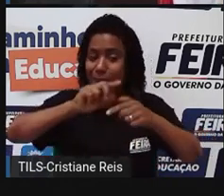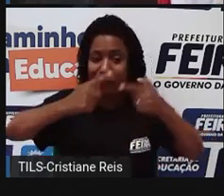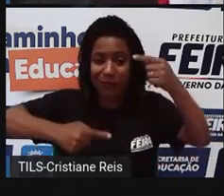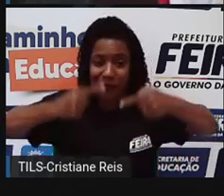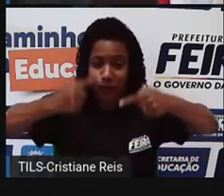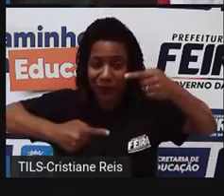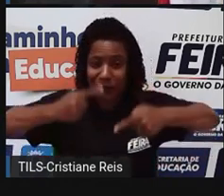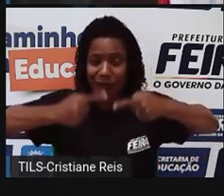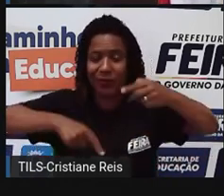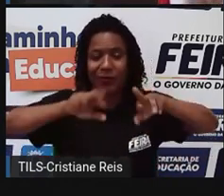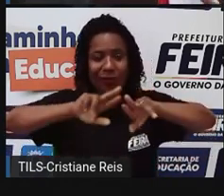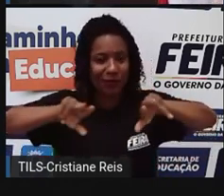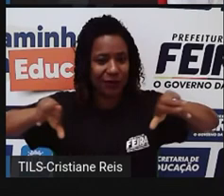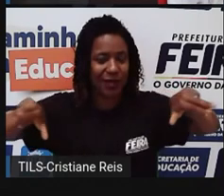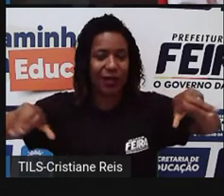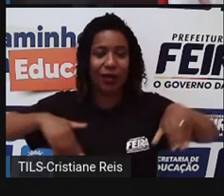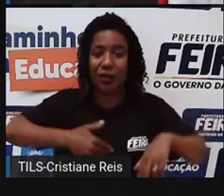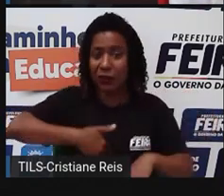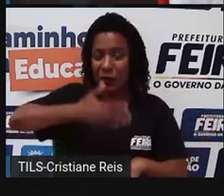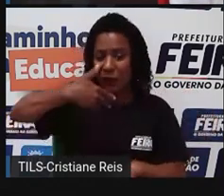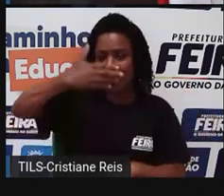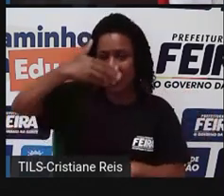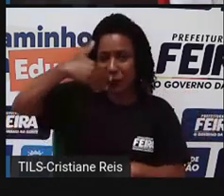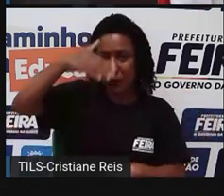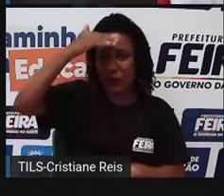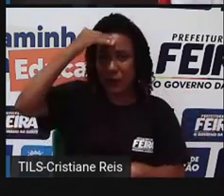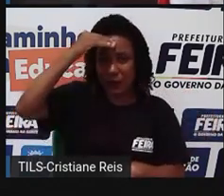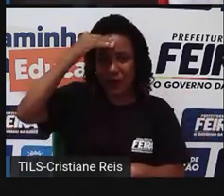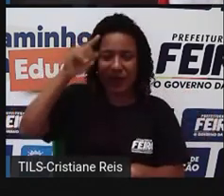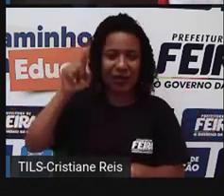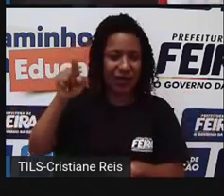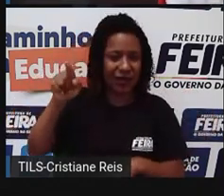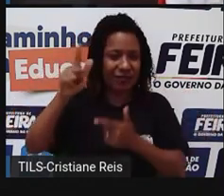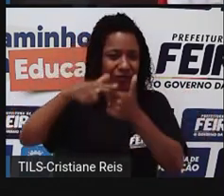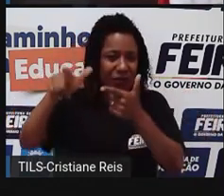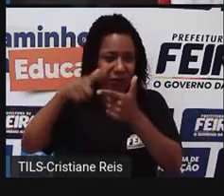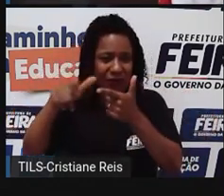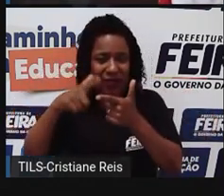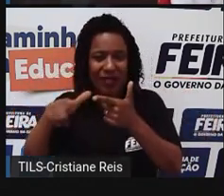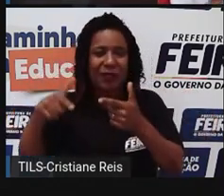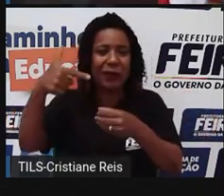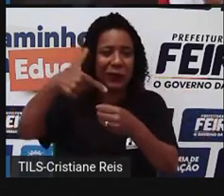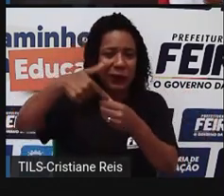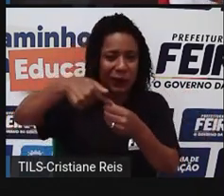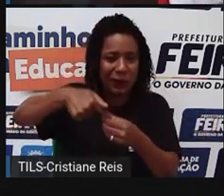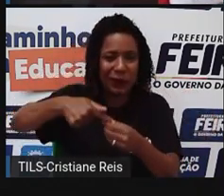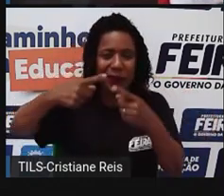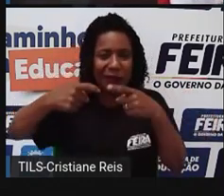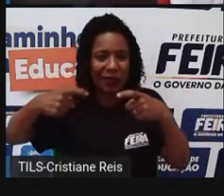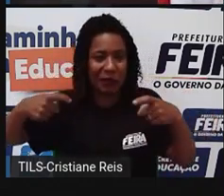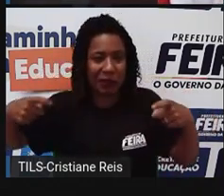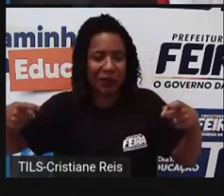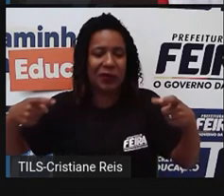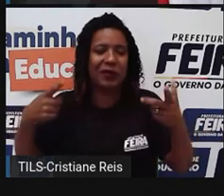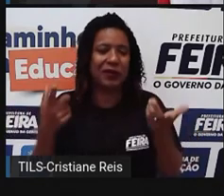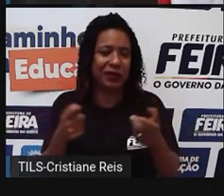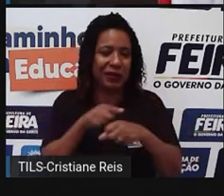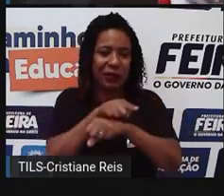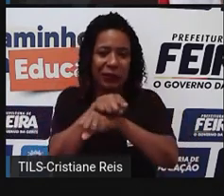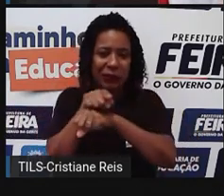ali no Oriente Médio, virou, mexeu, tem aquela, né, toda aquela problemática ali do petróleo, a gente tem